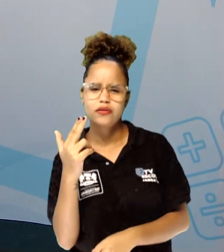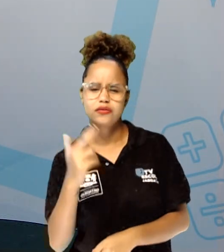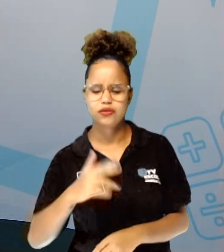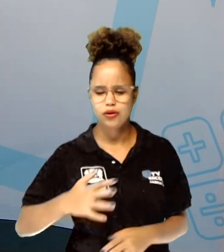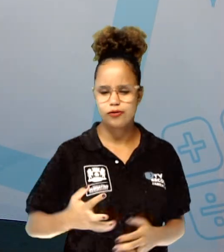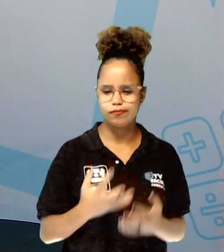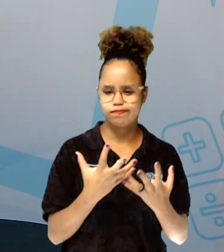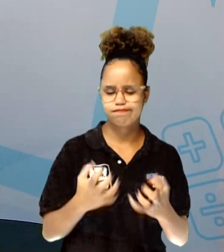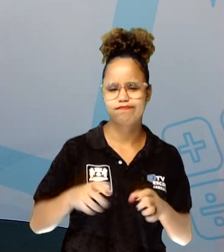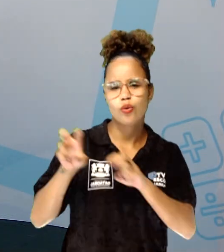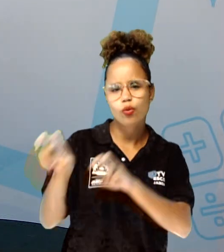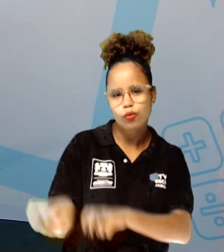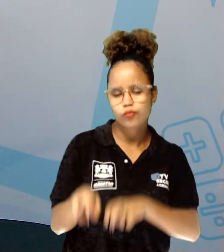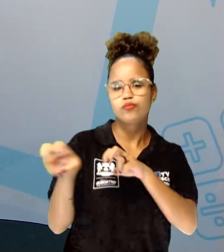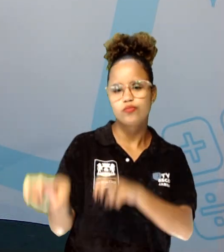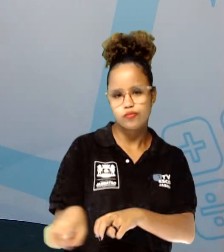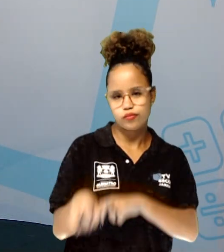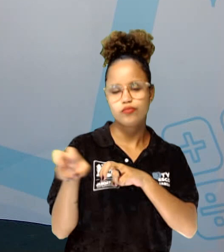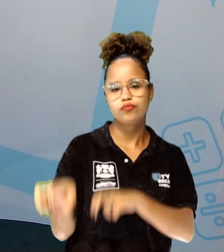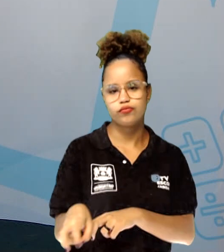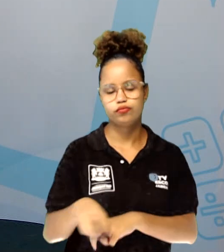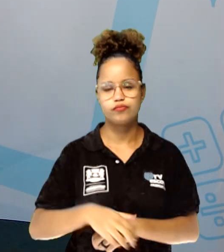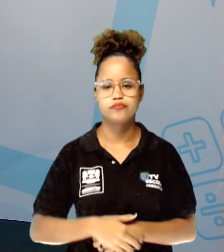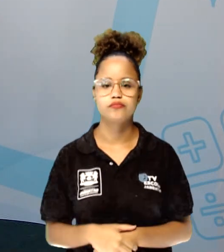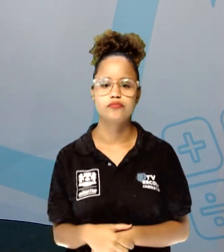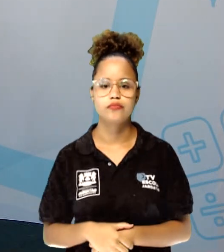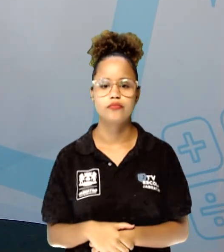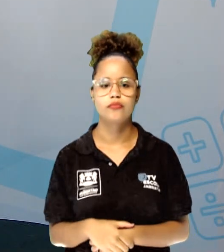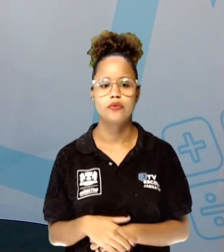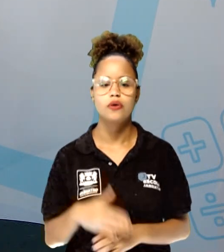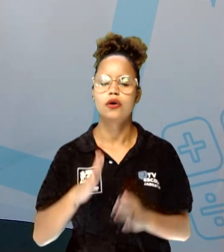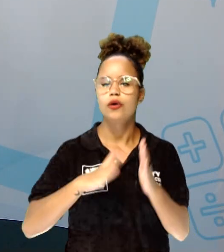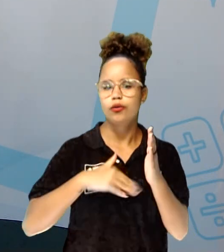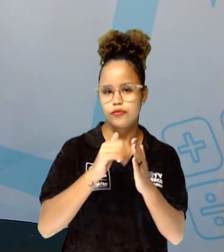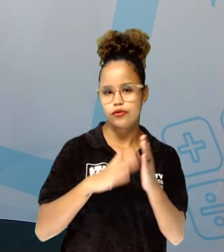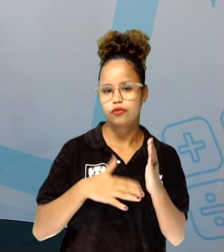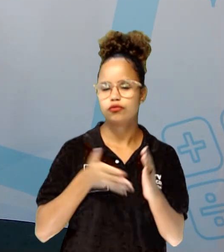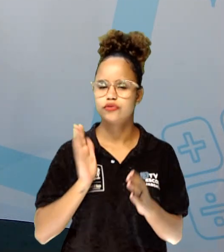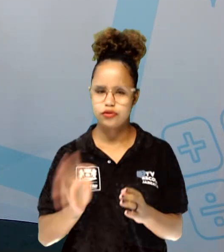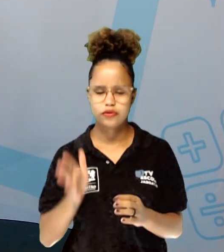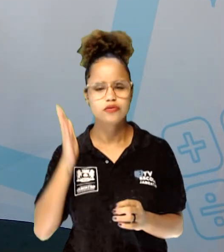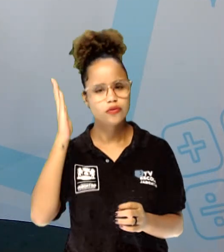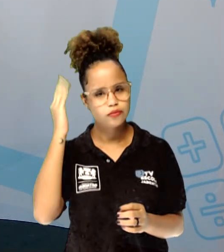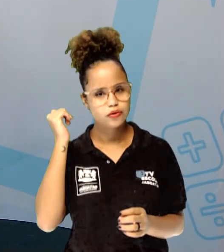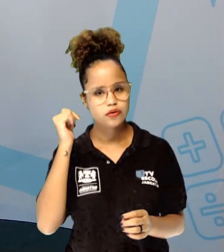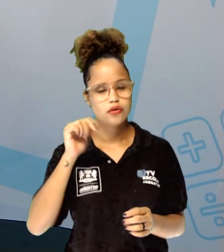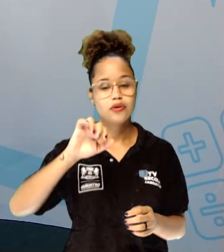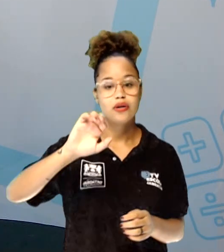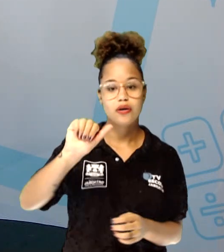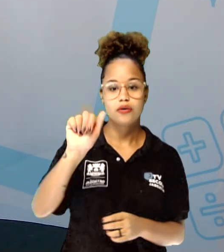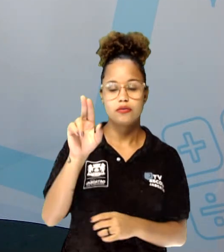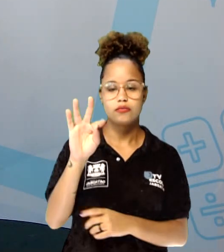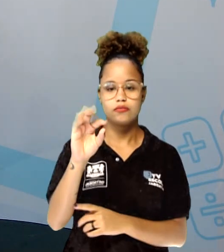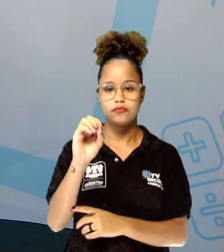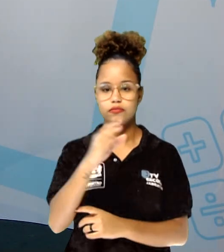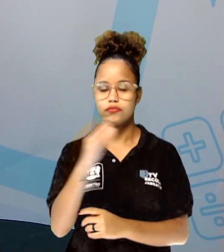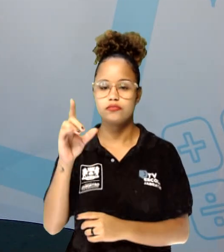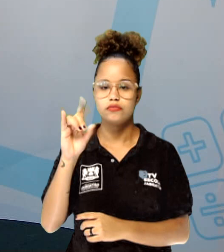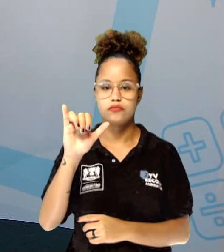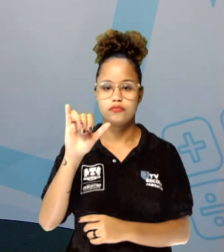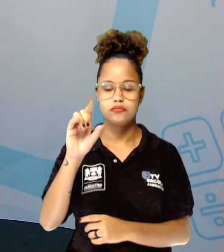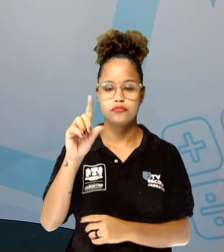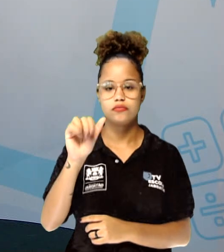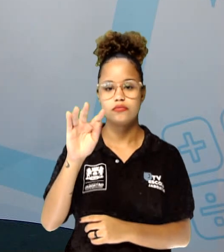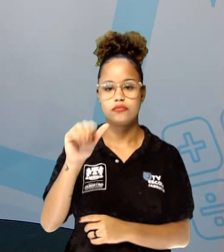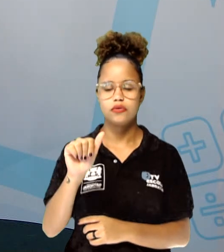ou seja, pareciam área rural. Ele é um pintor autodidata. Isso quer dizer o quê, professora? Ele aprendeu a